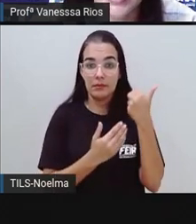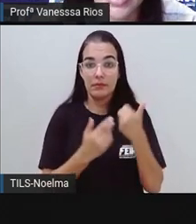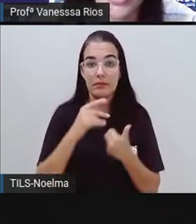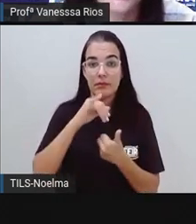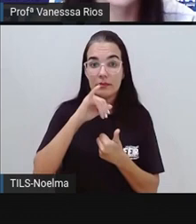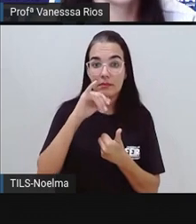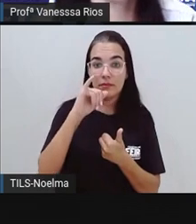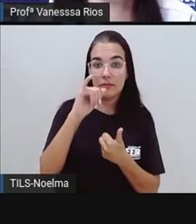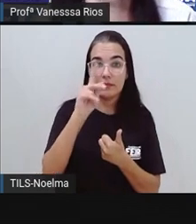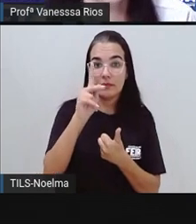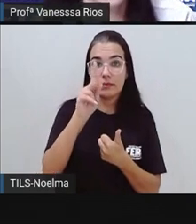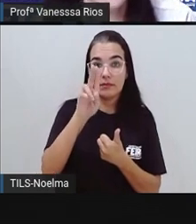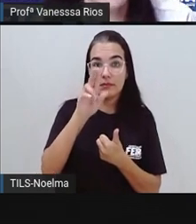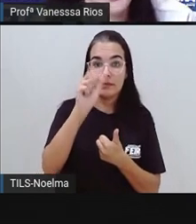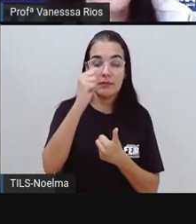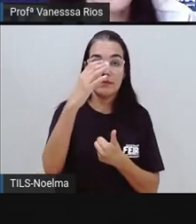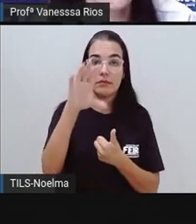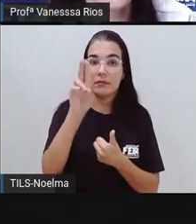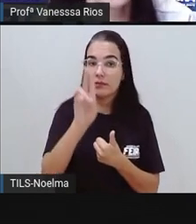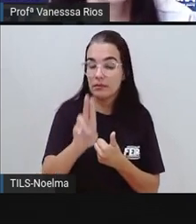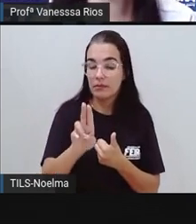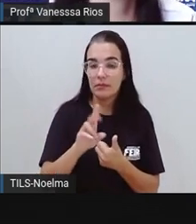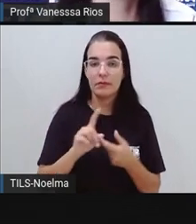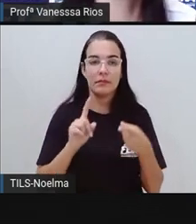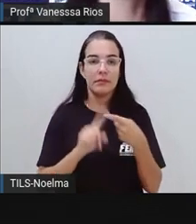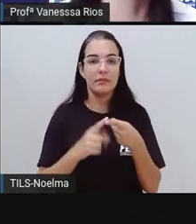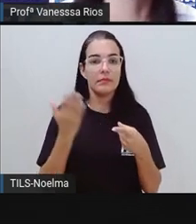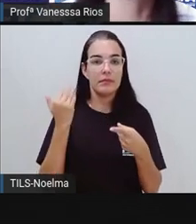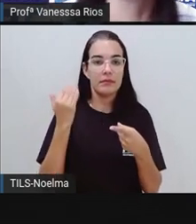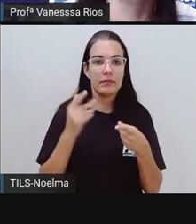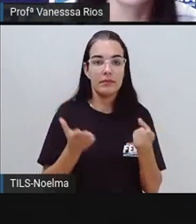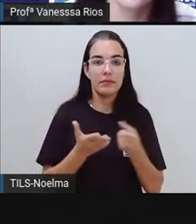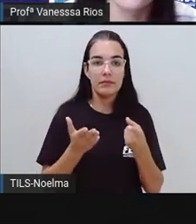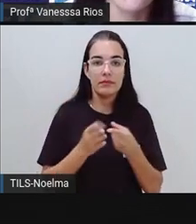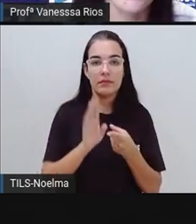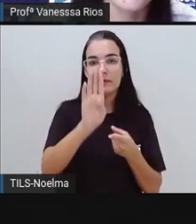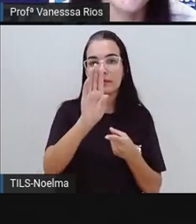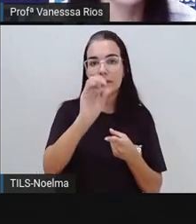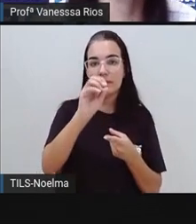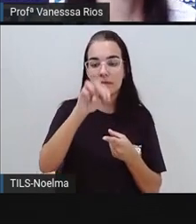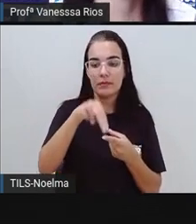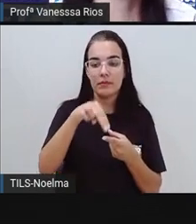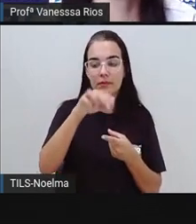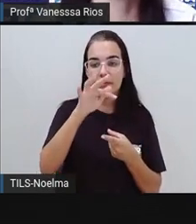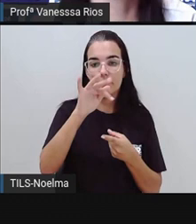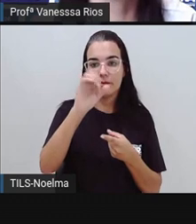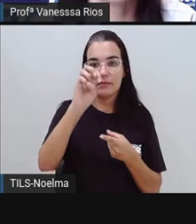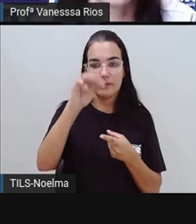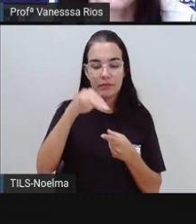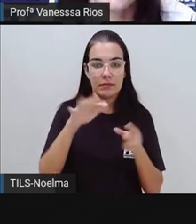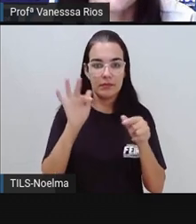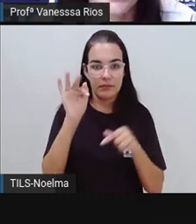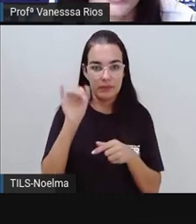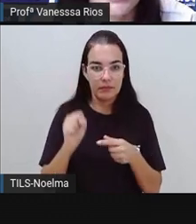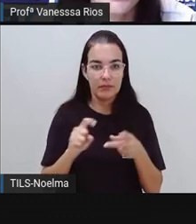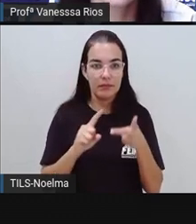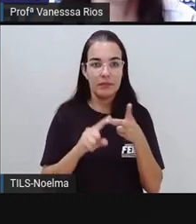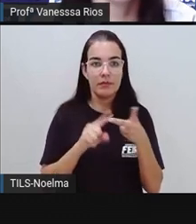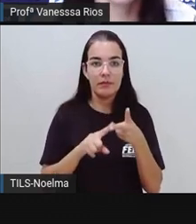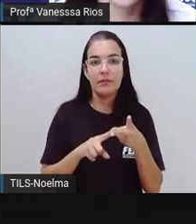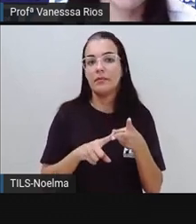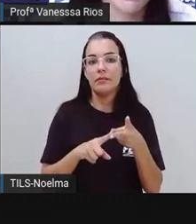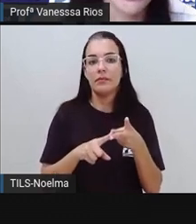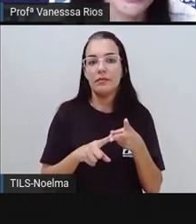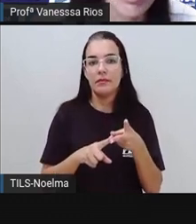Carneiro, que se chamava antes Ipuaçu, o distrito de Bom Fim de Feira, o distrito de Maria Quitéria,